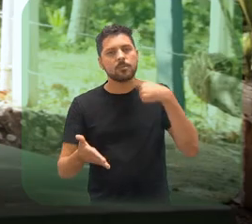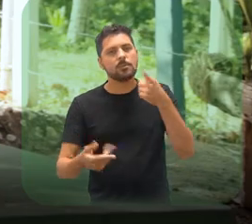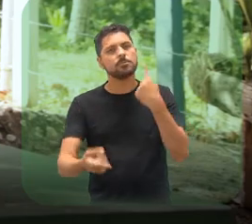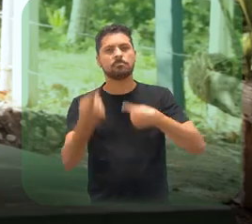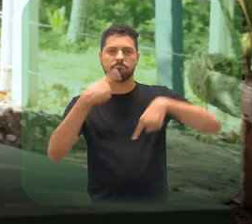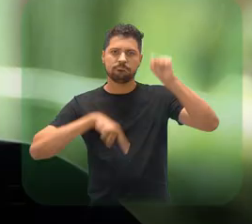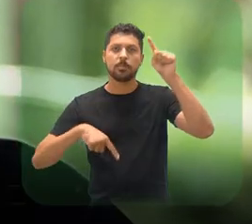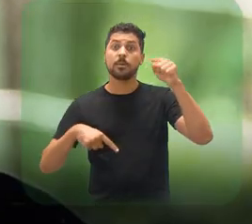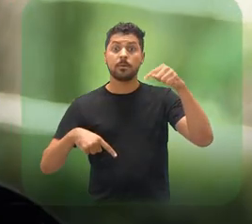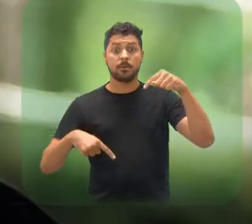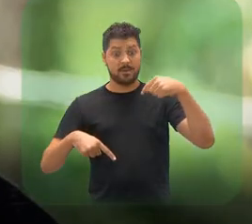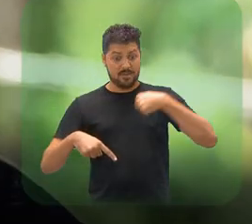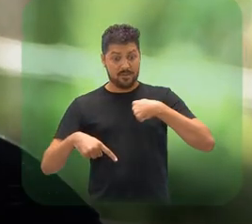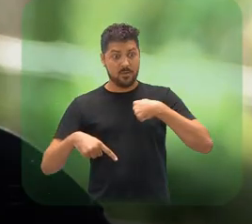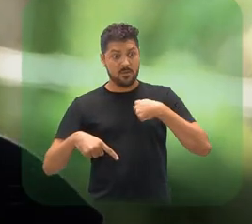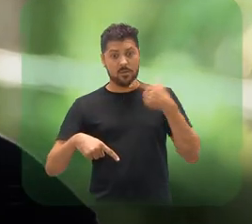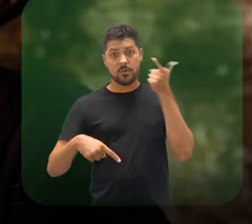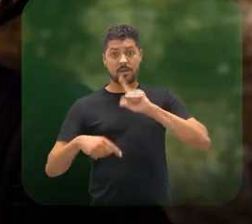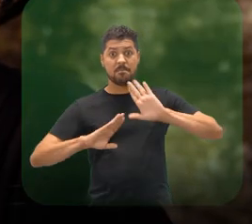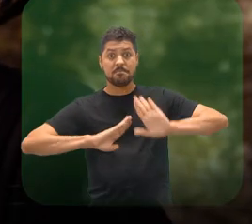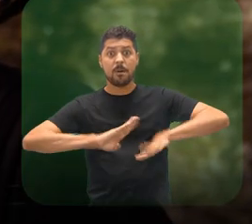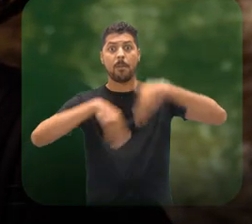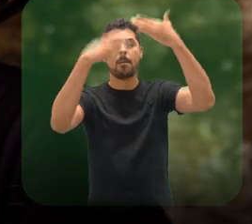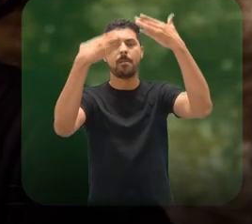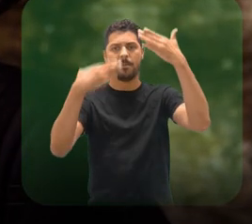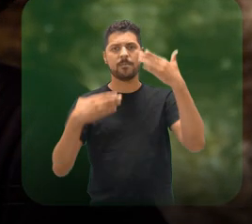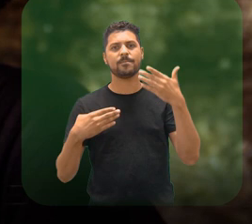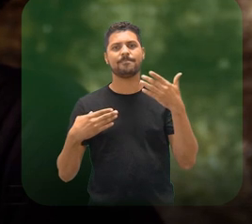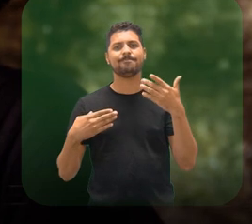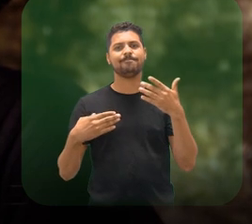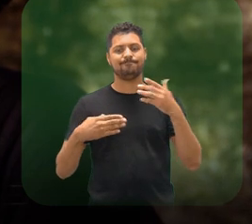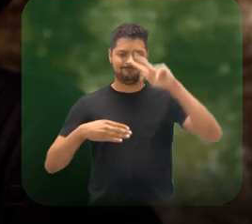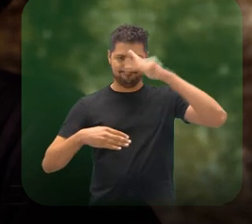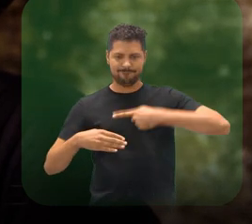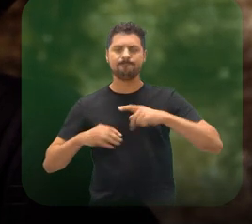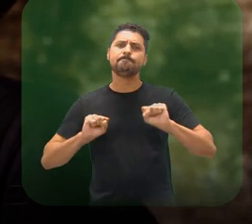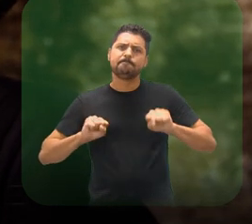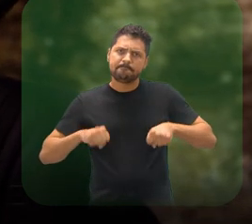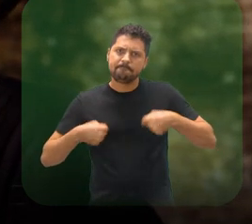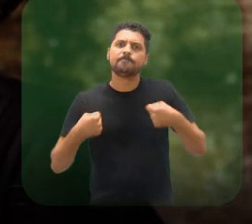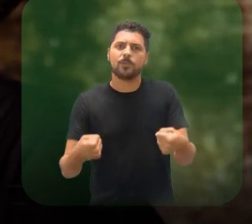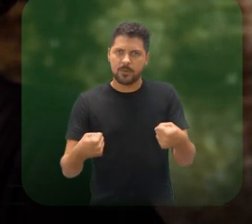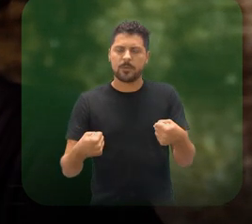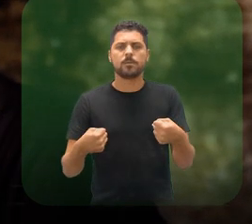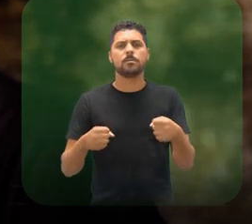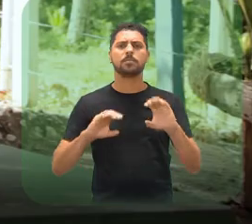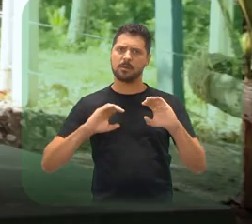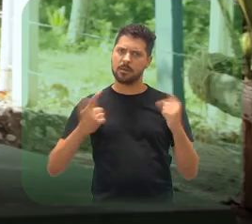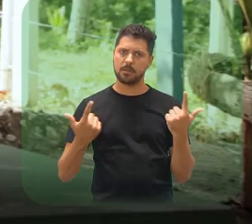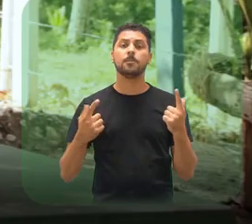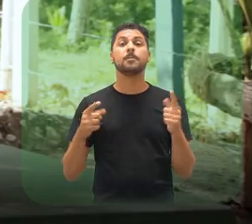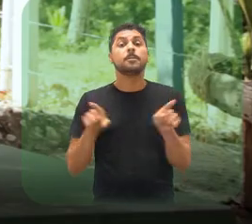bem diferente, né? Então furar essa bolha é uma construção pessoal, mas é também,